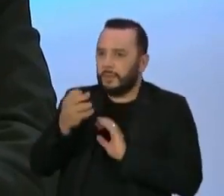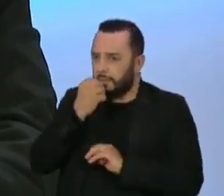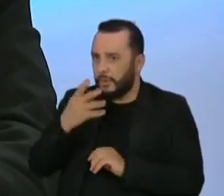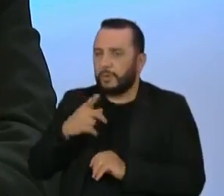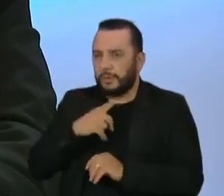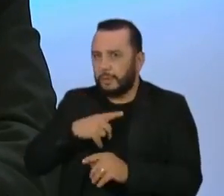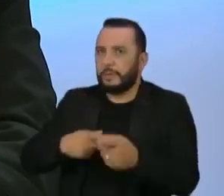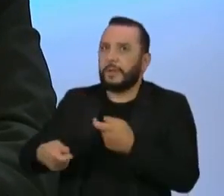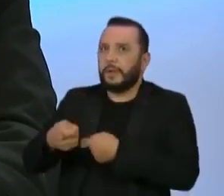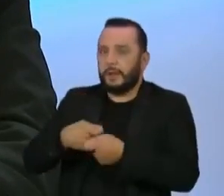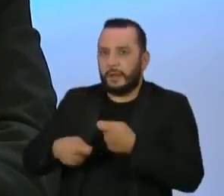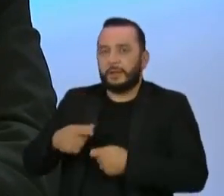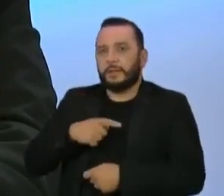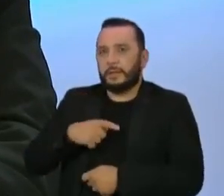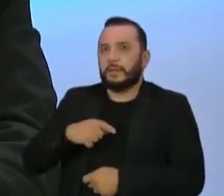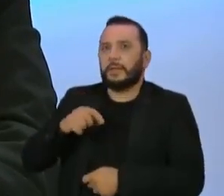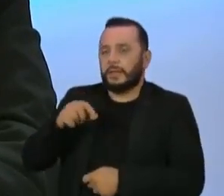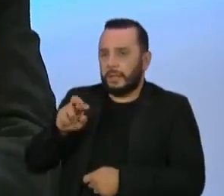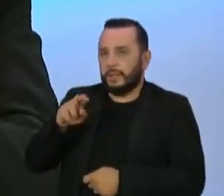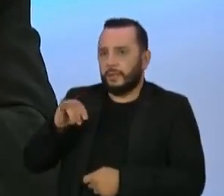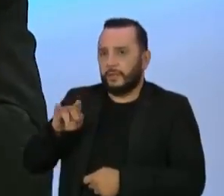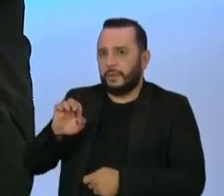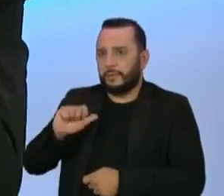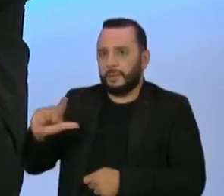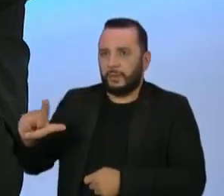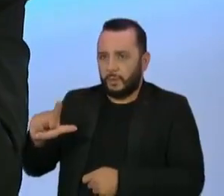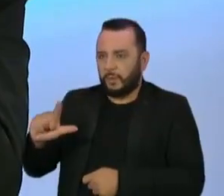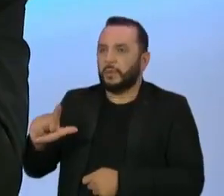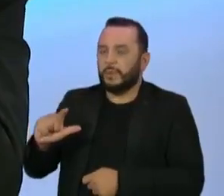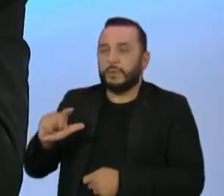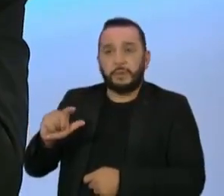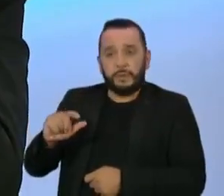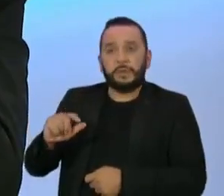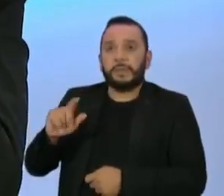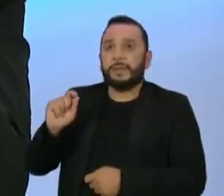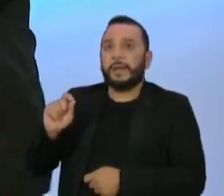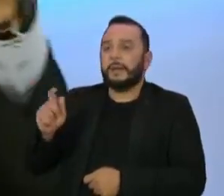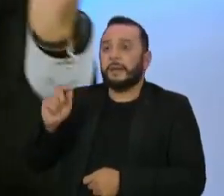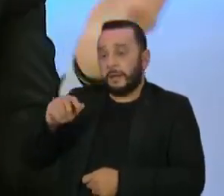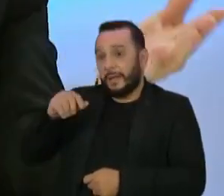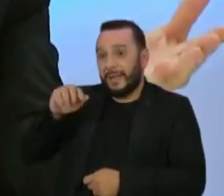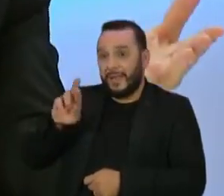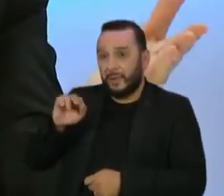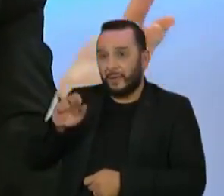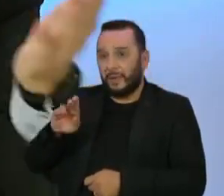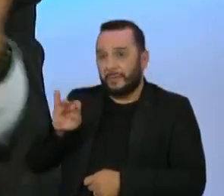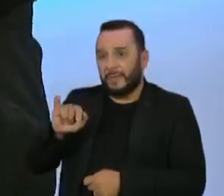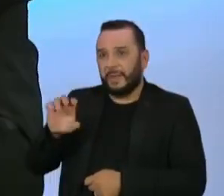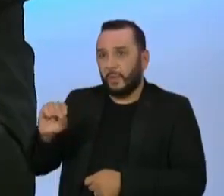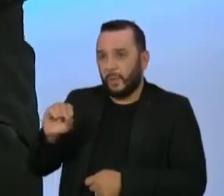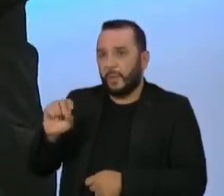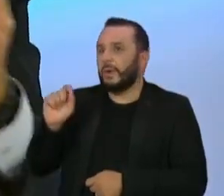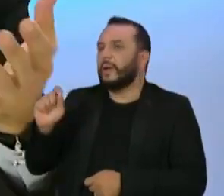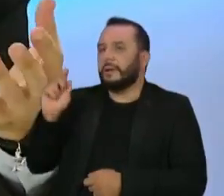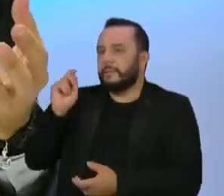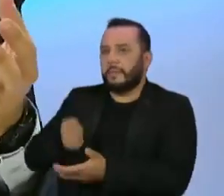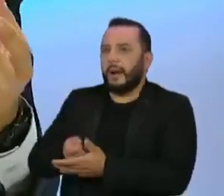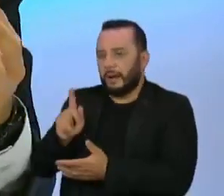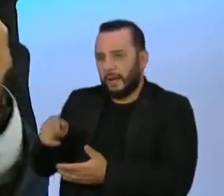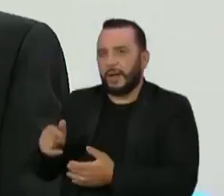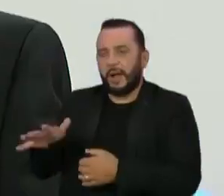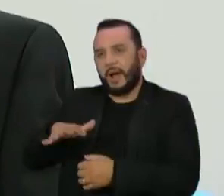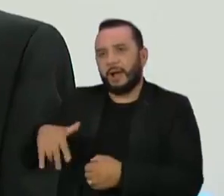de carbono no Brasil, que do Renovabil, que foi feito para o setor de biocombustíveis, ou seja, quem paga é o setor de petróleo, o que o setor